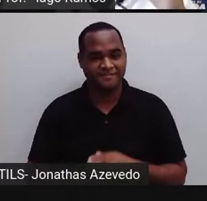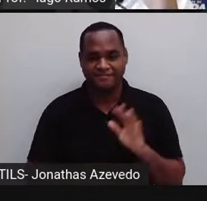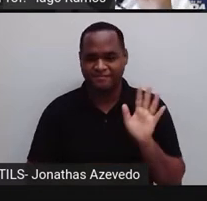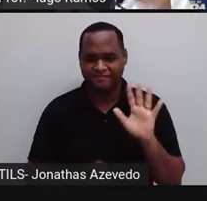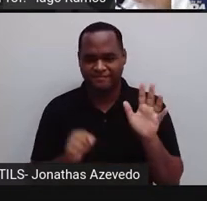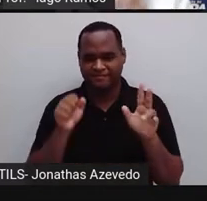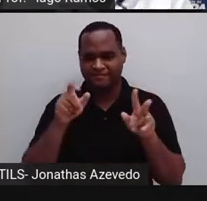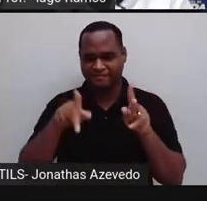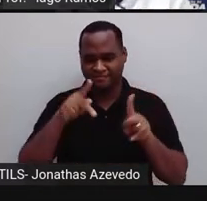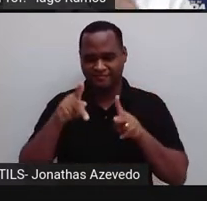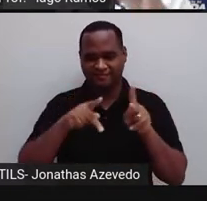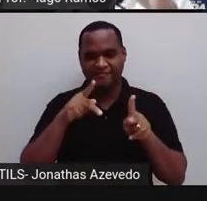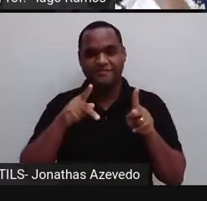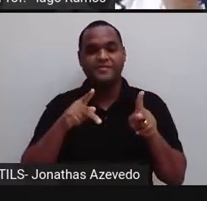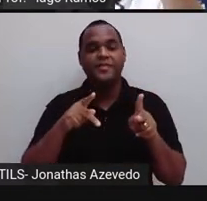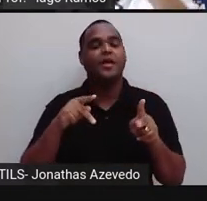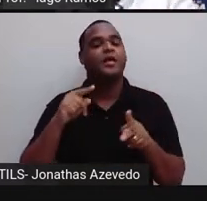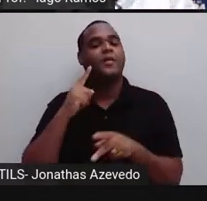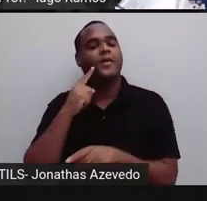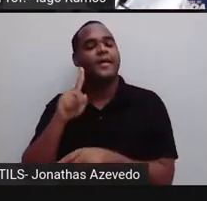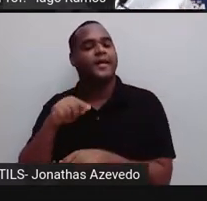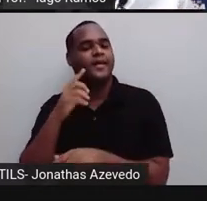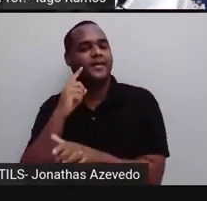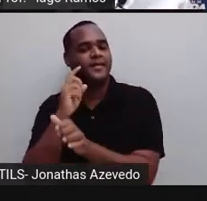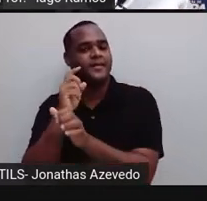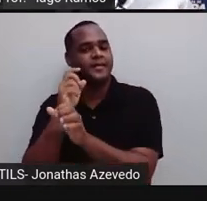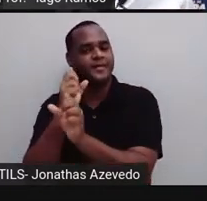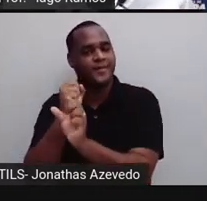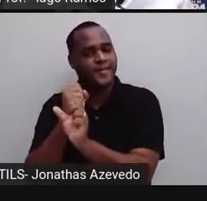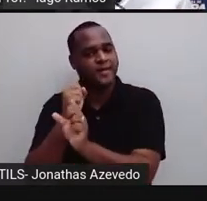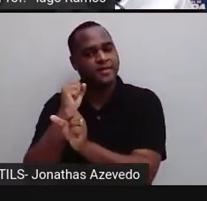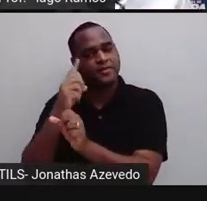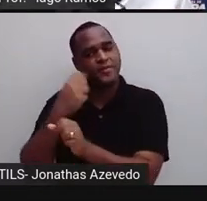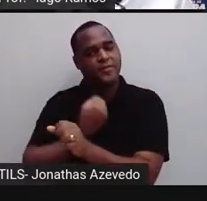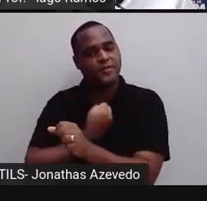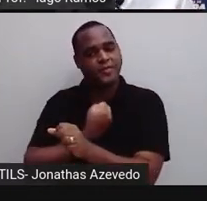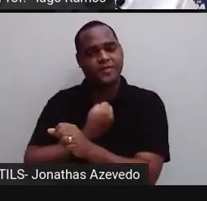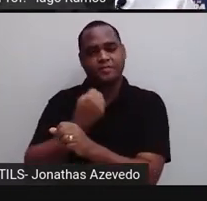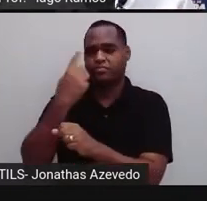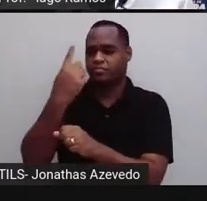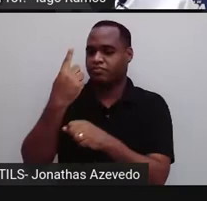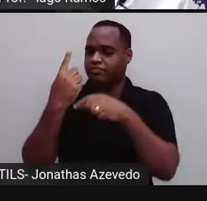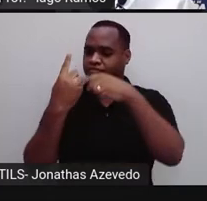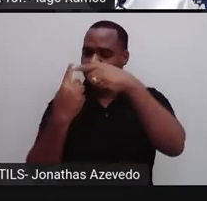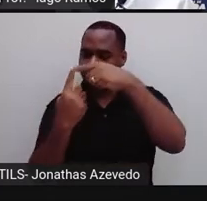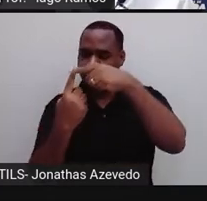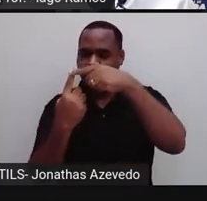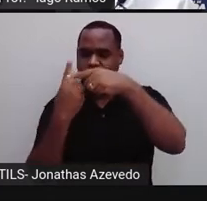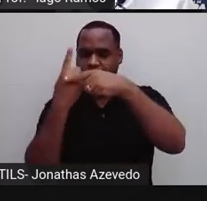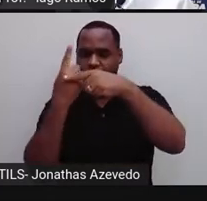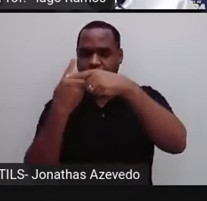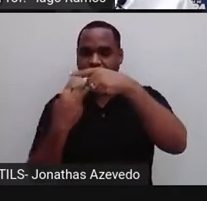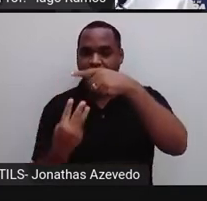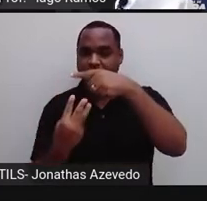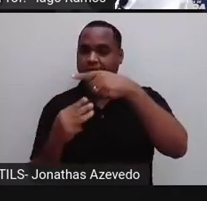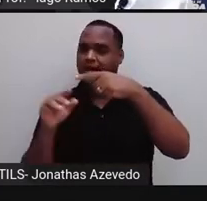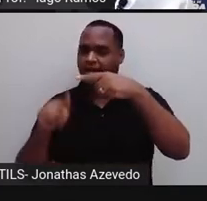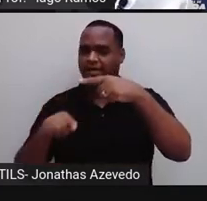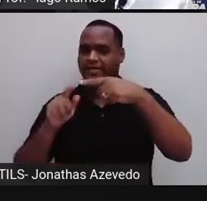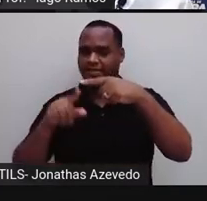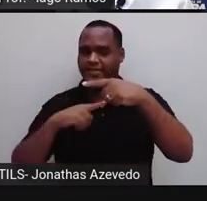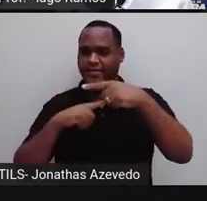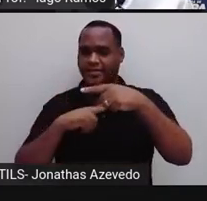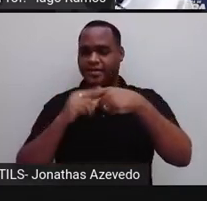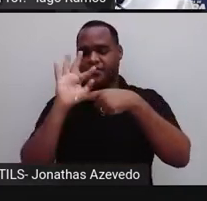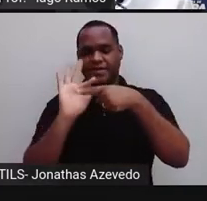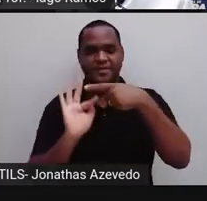Pessoal, o expoente, que é o numerozinho de lá de cima, é uma fração. E todas as vezes que a gente precisar calcular uma